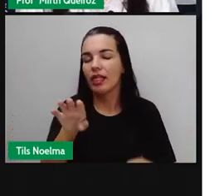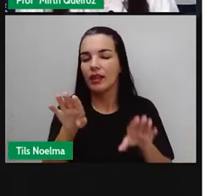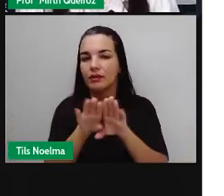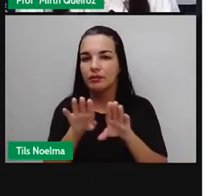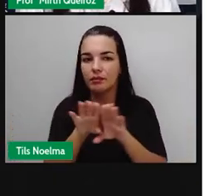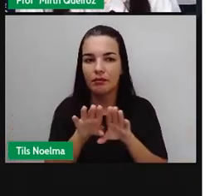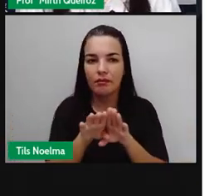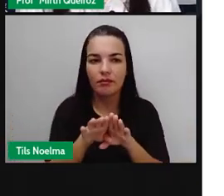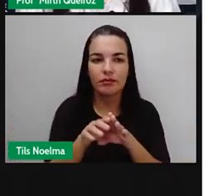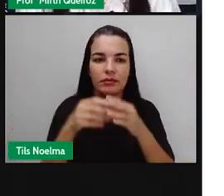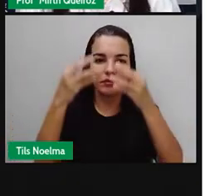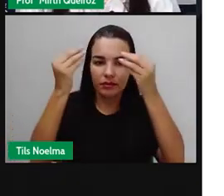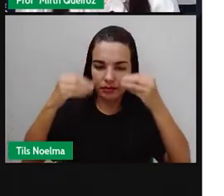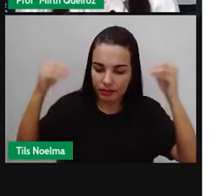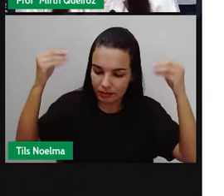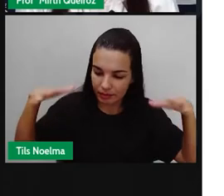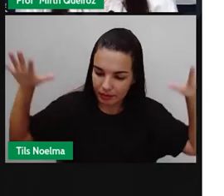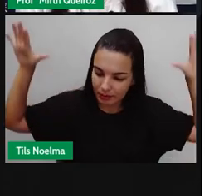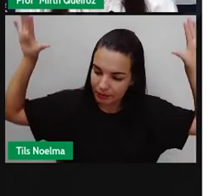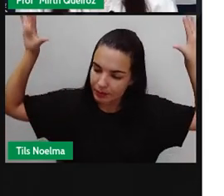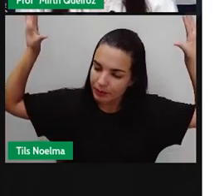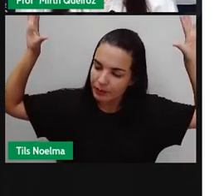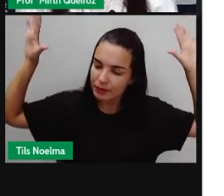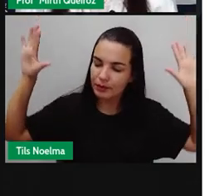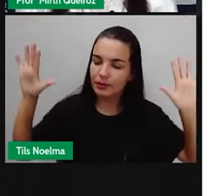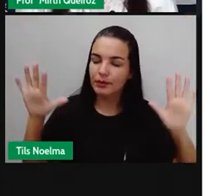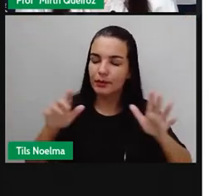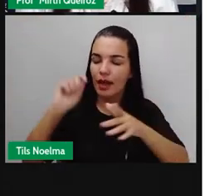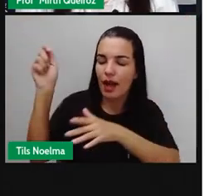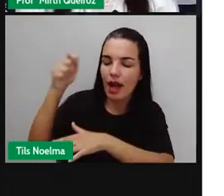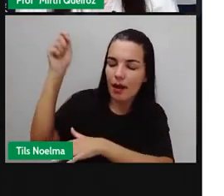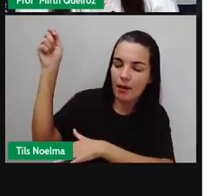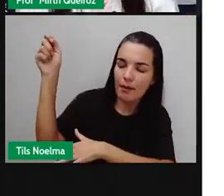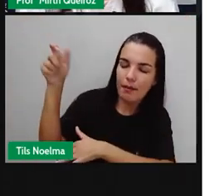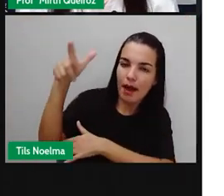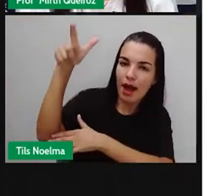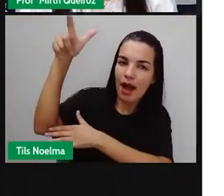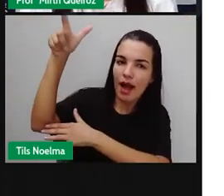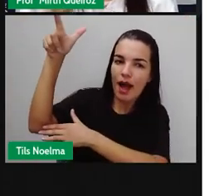ter a própria magia em si aí,